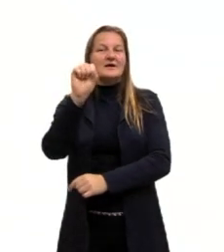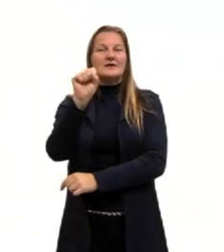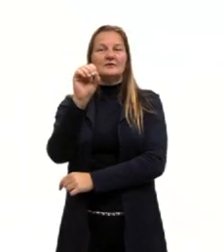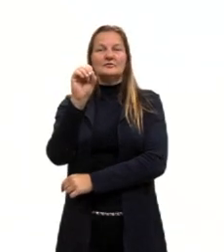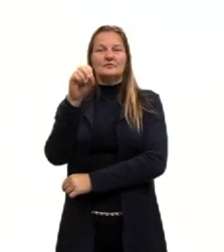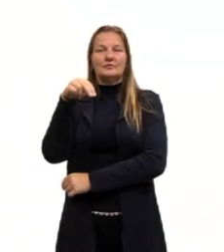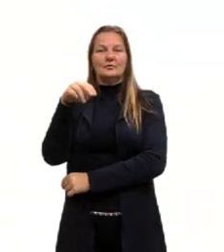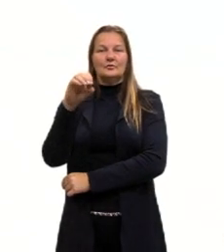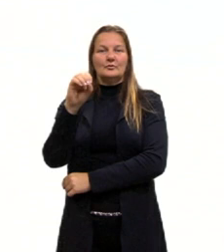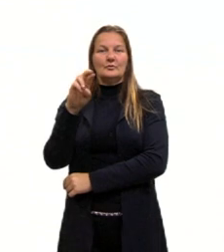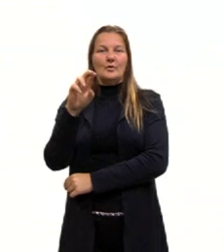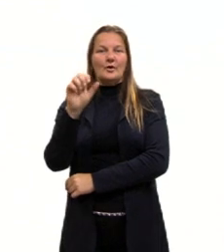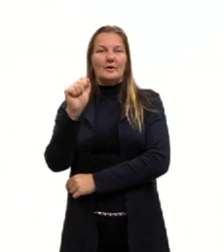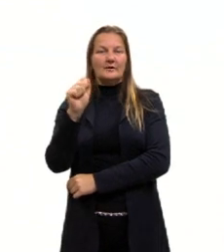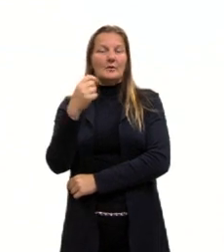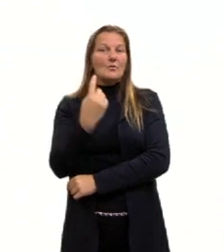assunto.